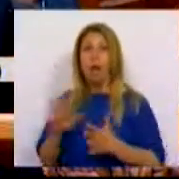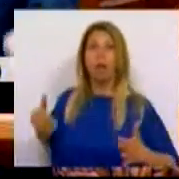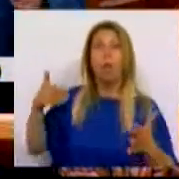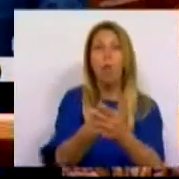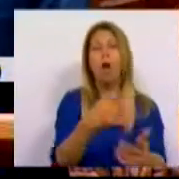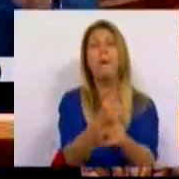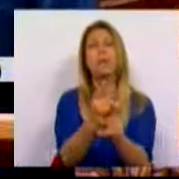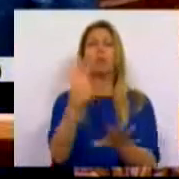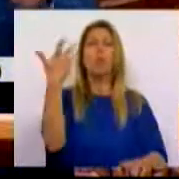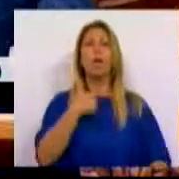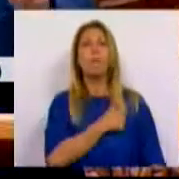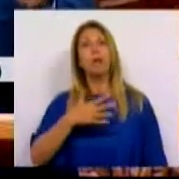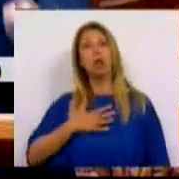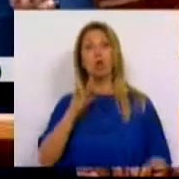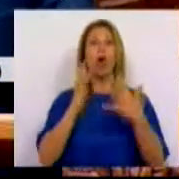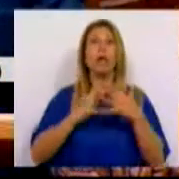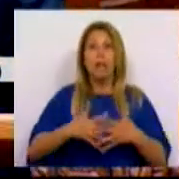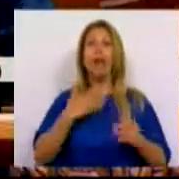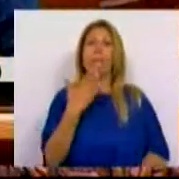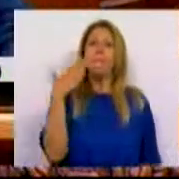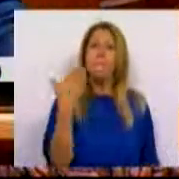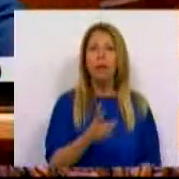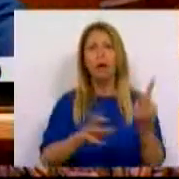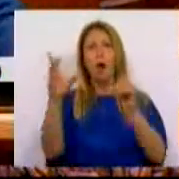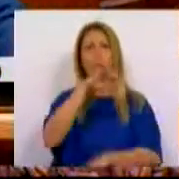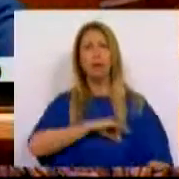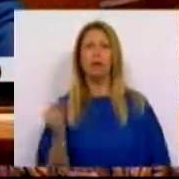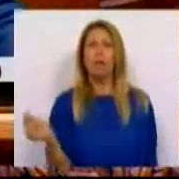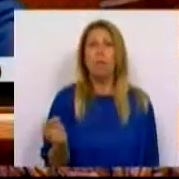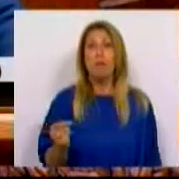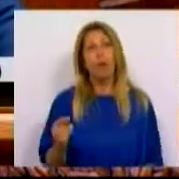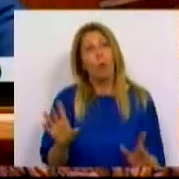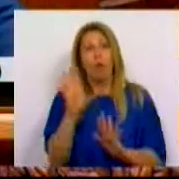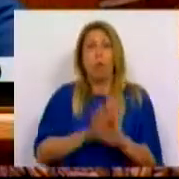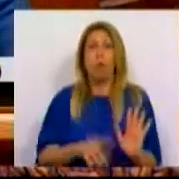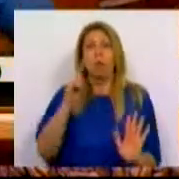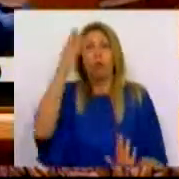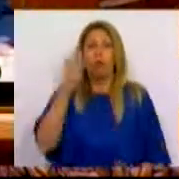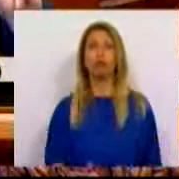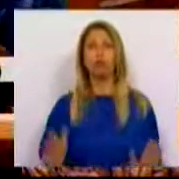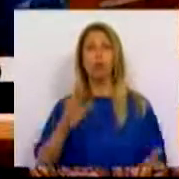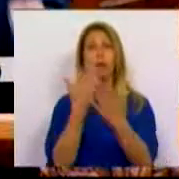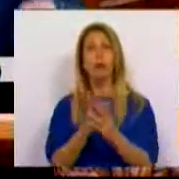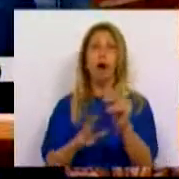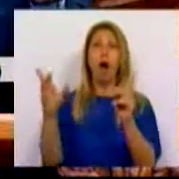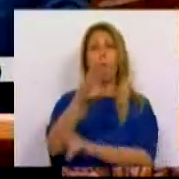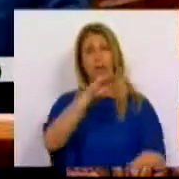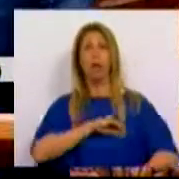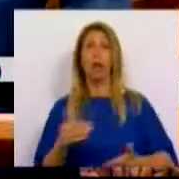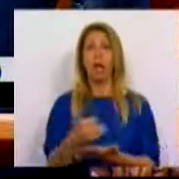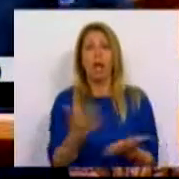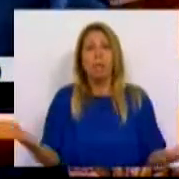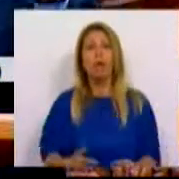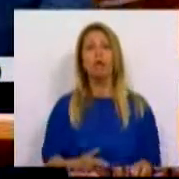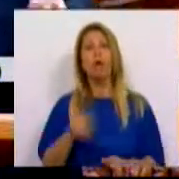mesmo quando os sindicatos lhe pediam, que era o aumento do salário mínimo como a única condição justa de aumentar os rendimentos, mesmo isso resistiu até à